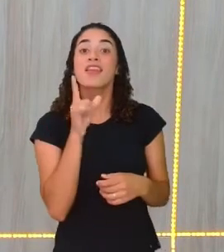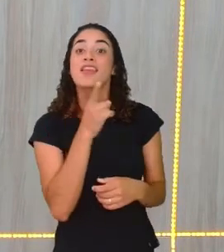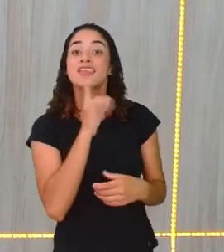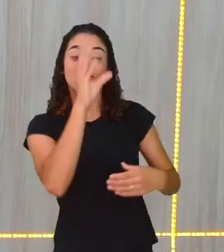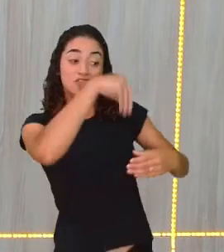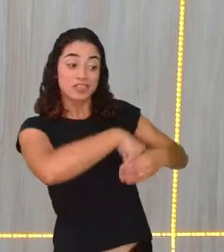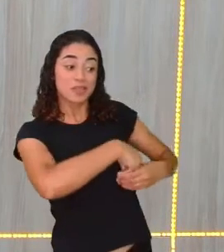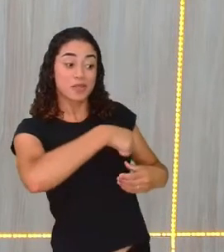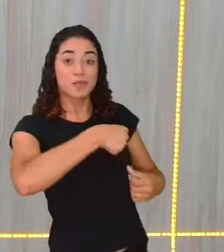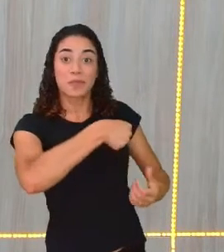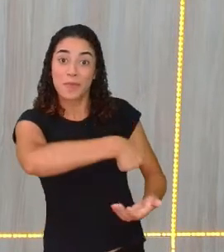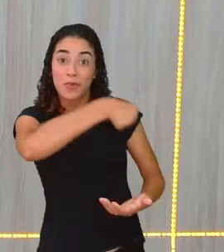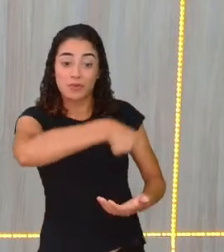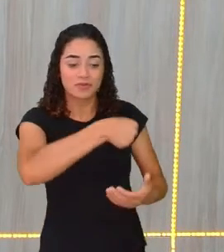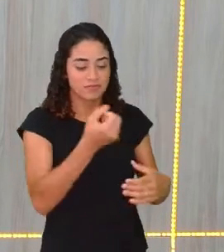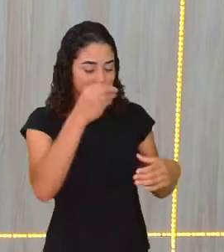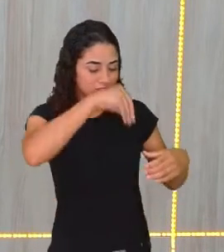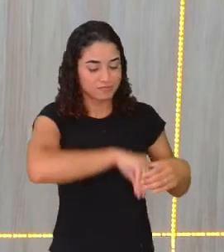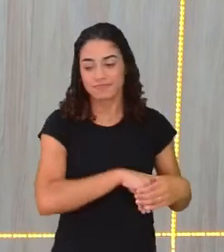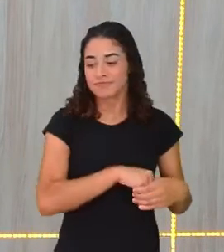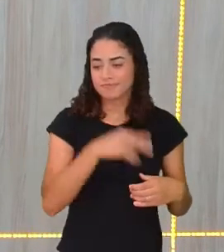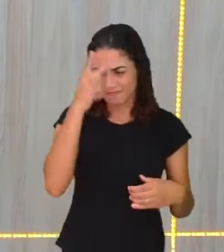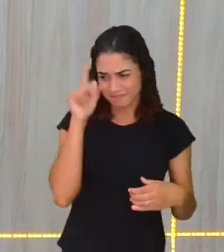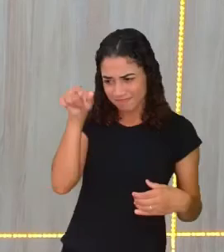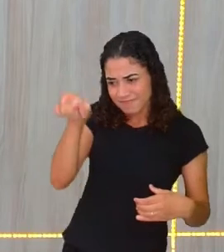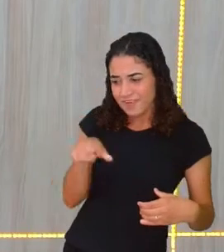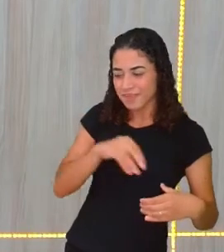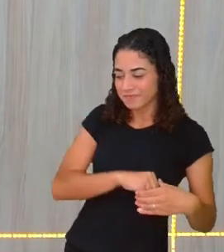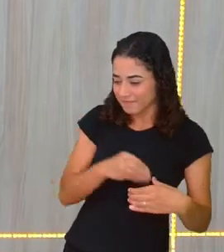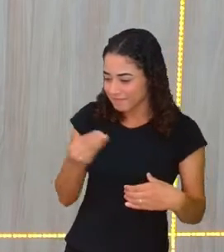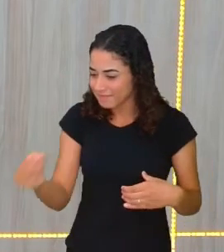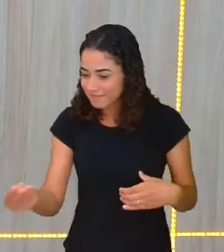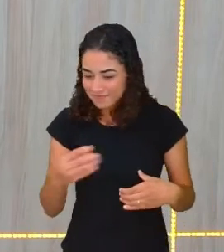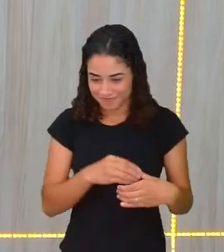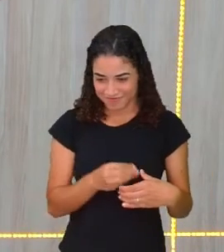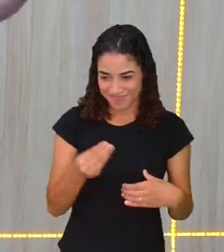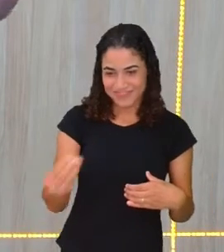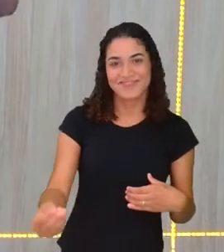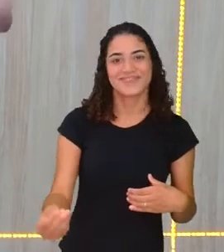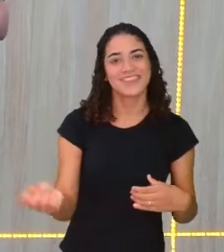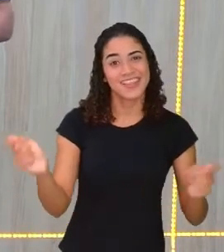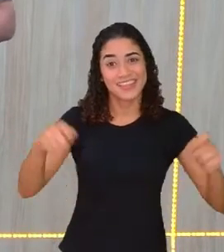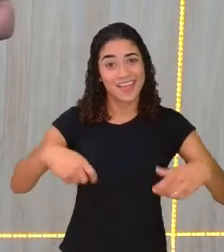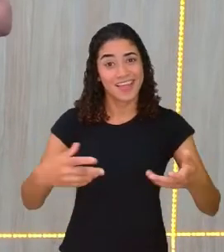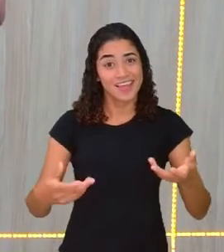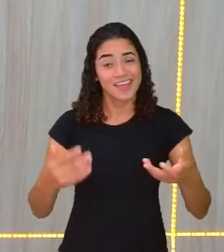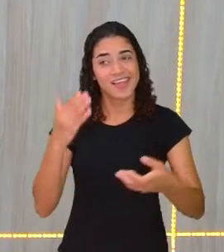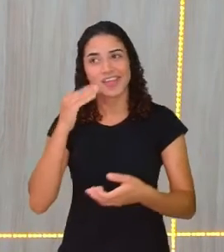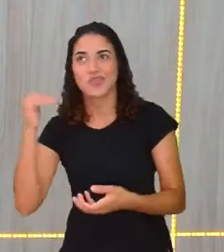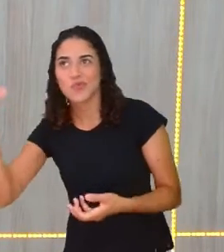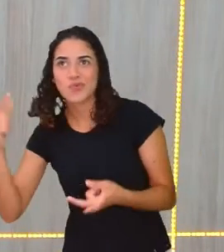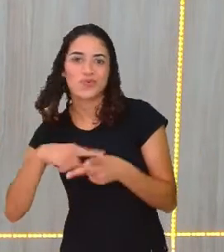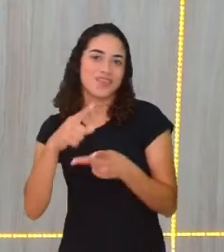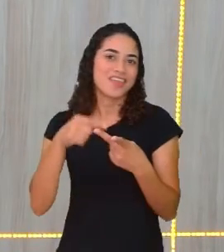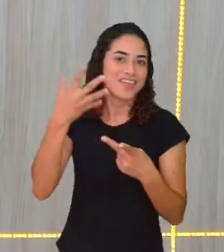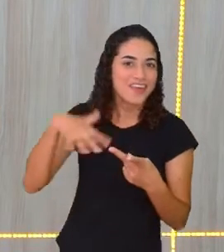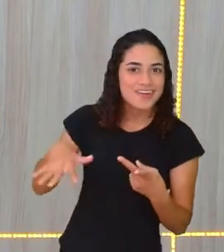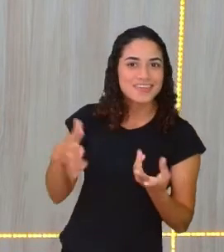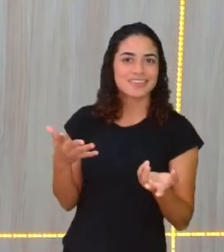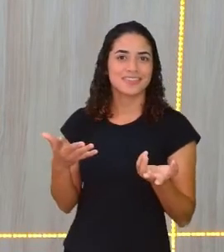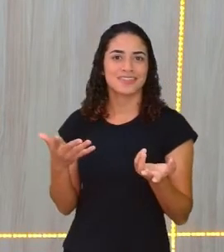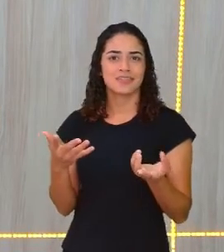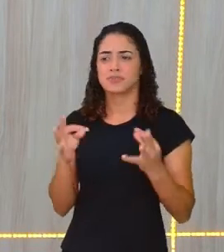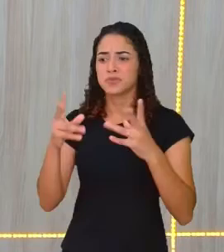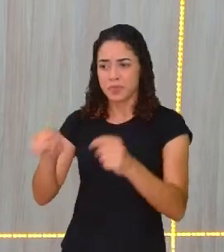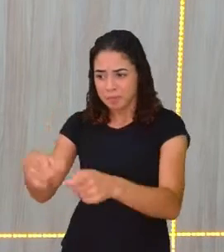não é? Leve algo a mais para doar para uma criança, um adolescente, um adulto que está na rua e que está passando por